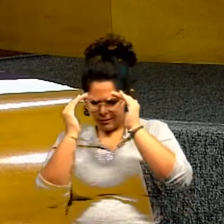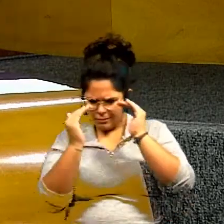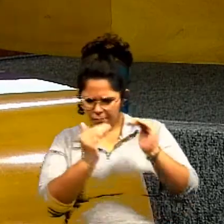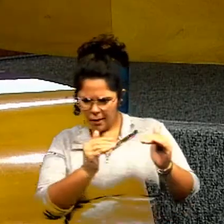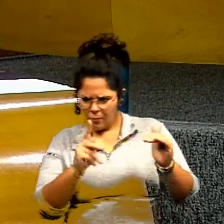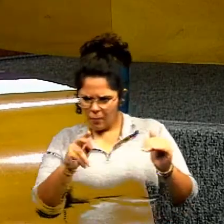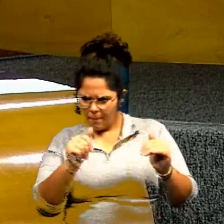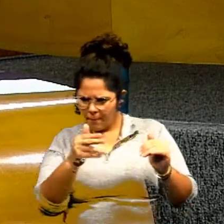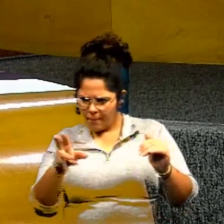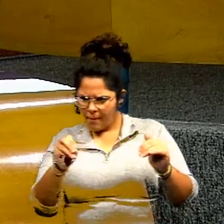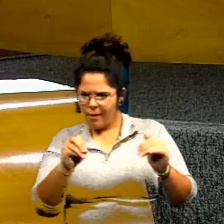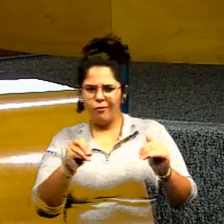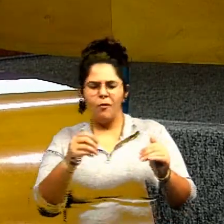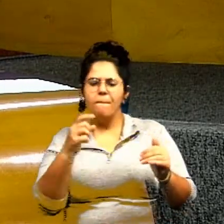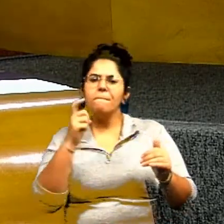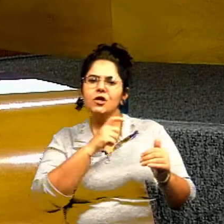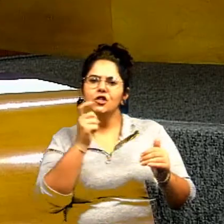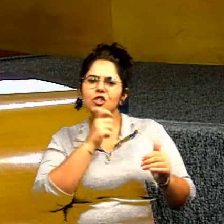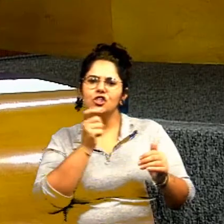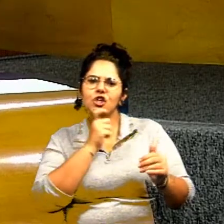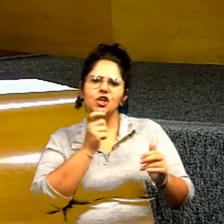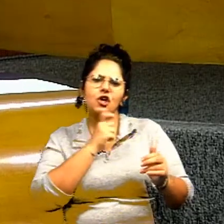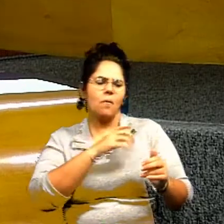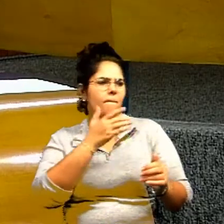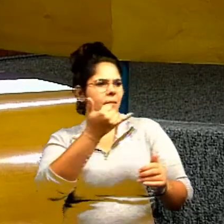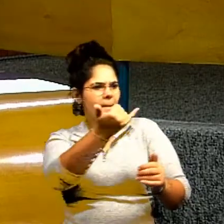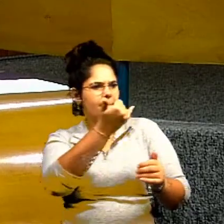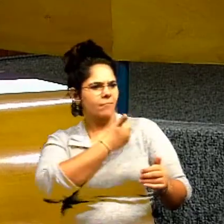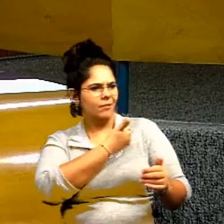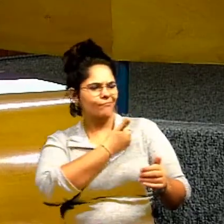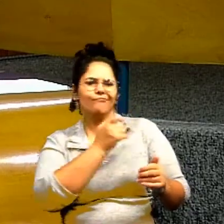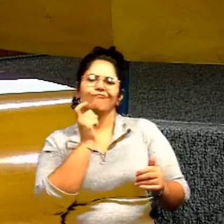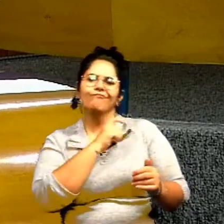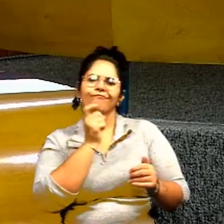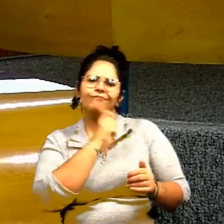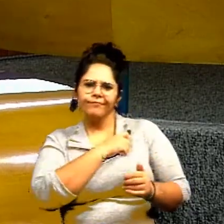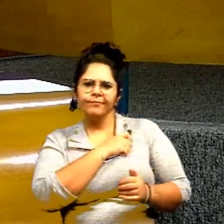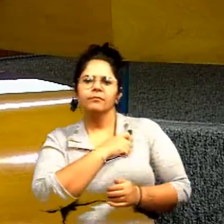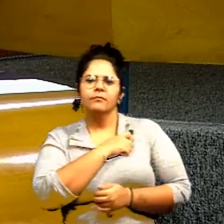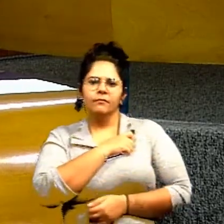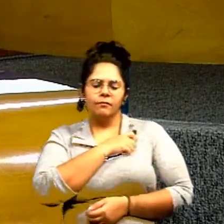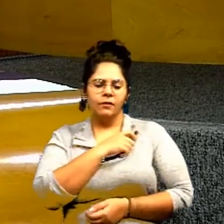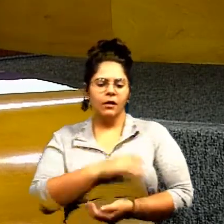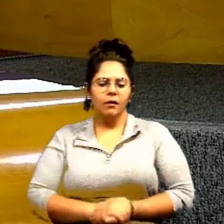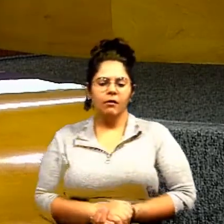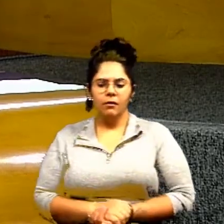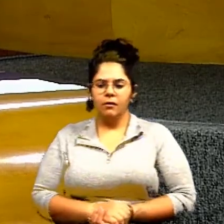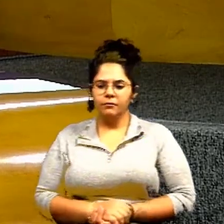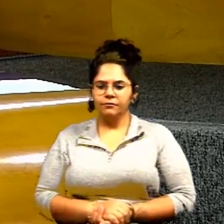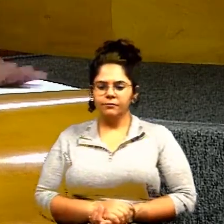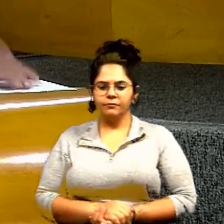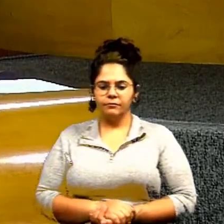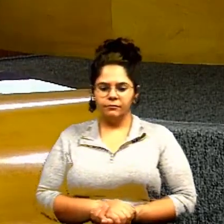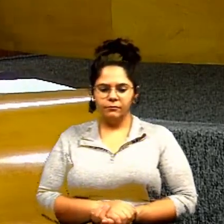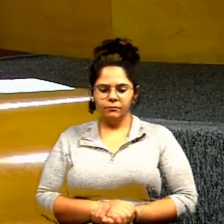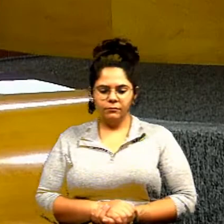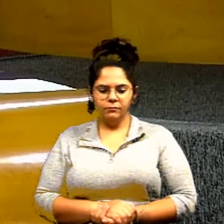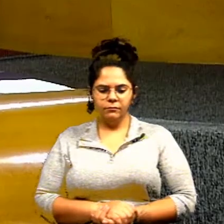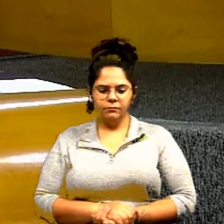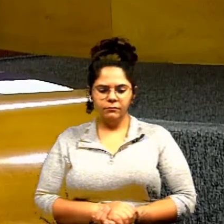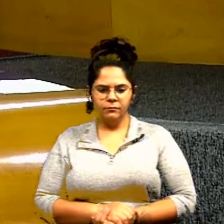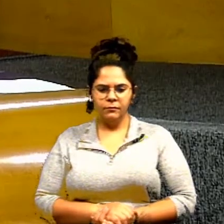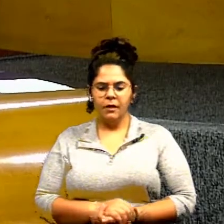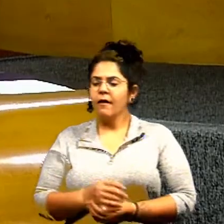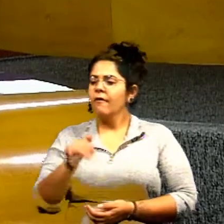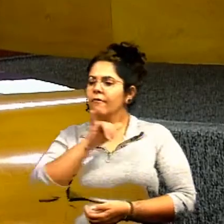chegou a mentir para mim, falando que eu pudesse falar com o Samuel meu que, ó, que o Samuel estava autorizado a falar com o Dozenar